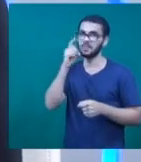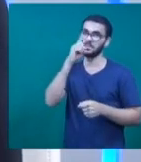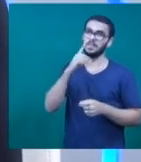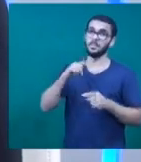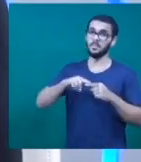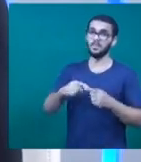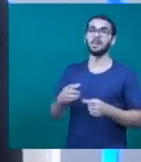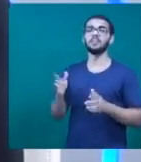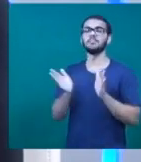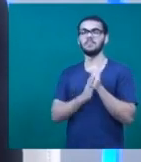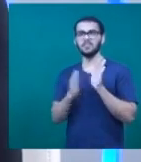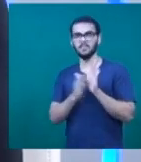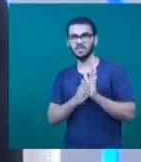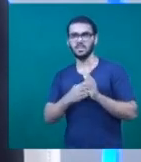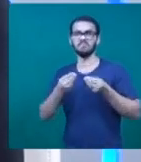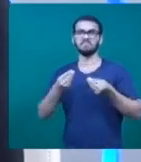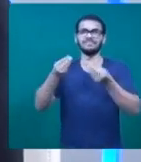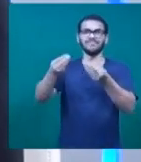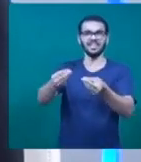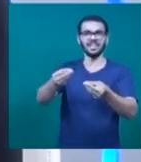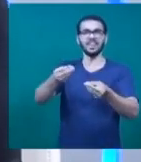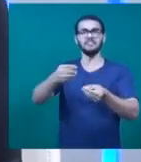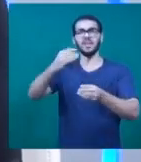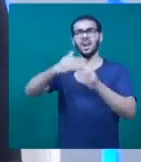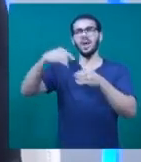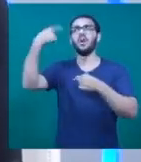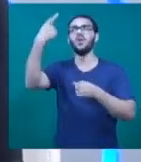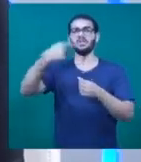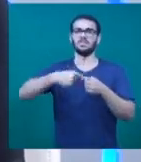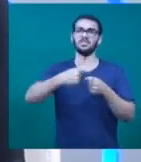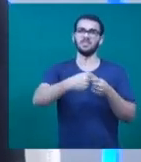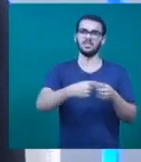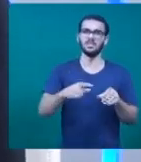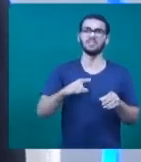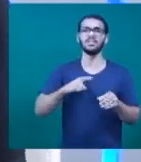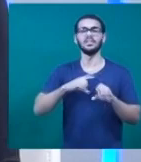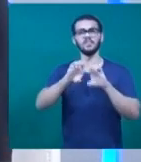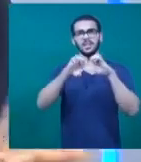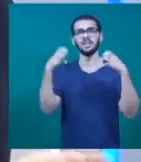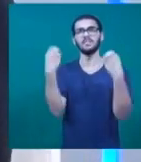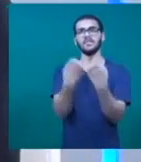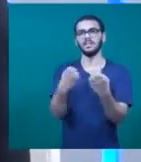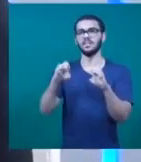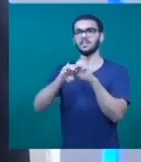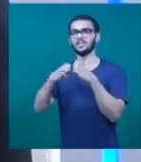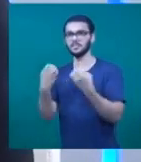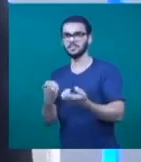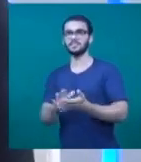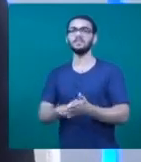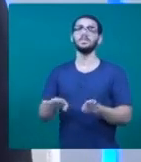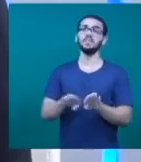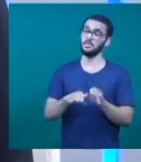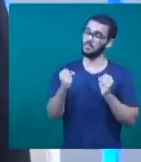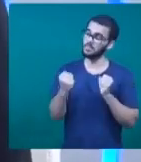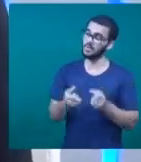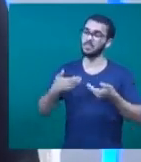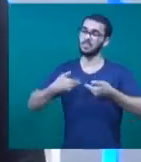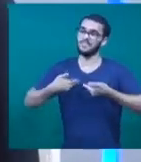tem propostas de levar o espetáculo para fora de Uberlândia. E vamos enviar para festivais, estamos abertos a convites, enfim.